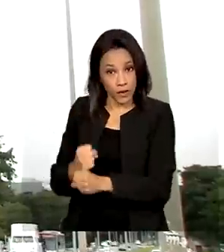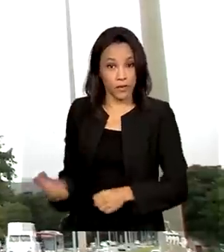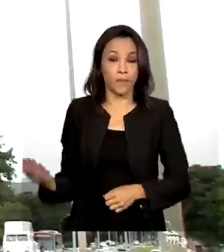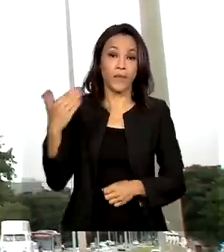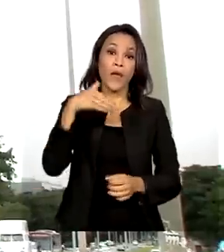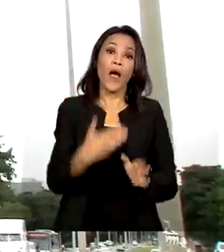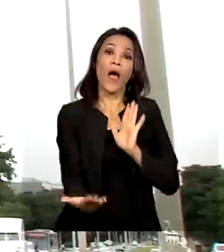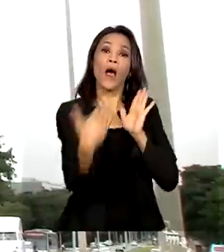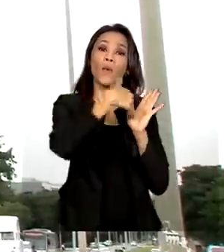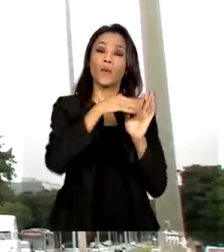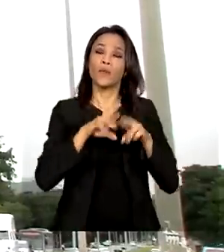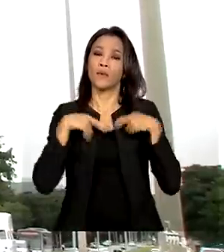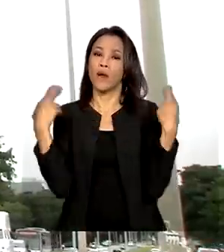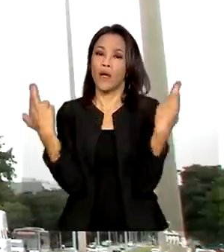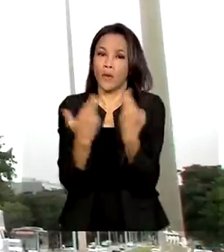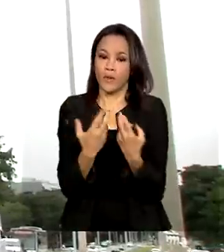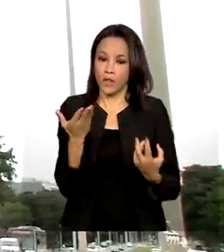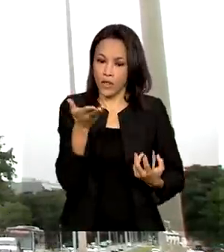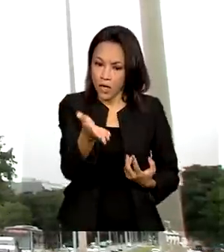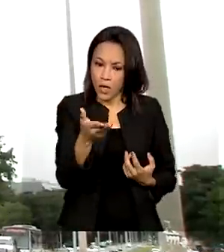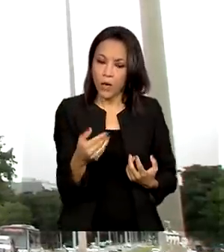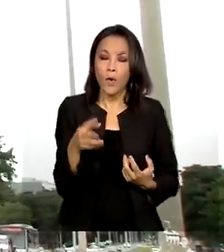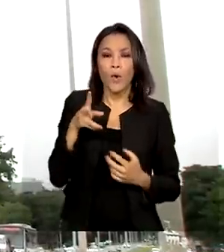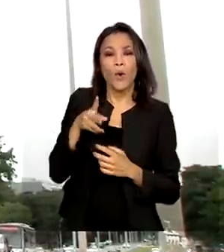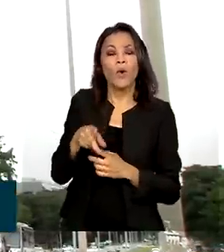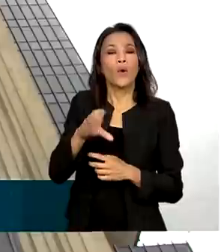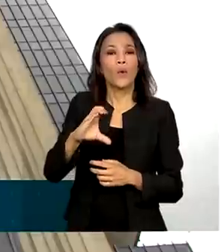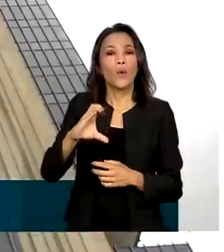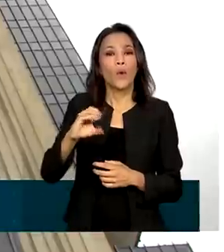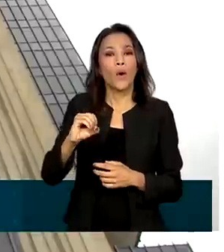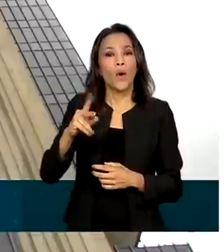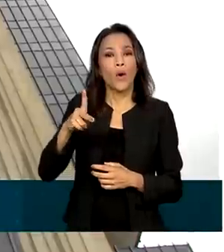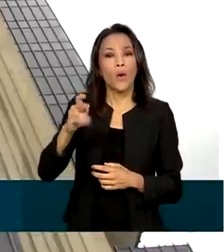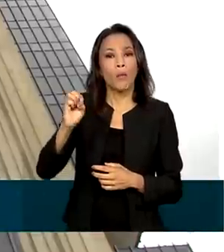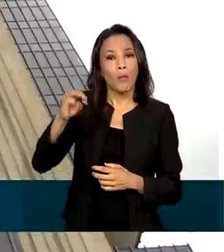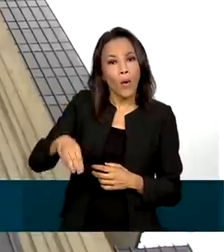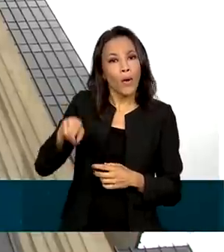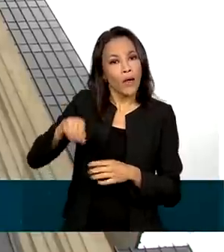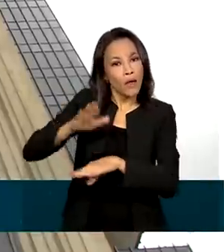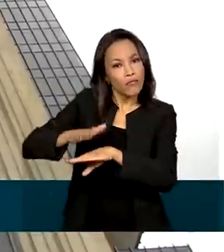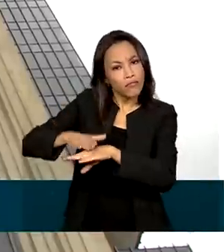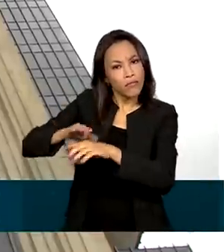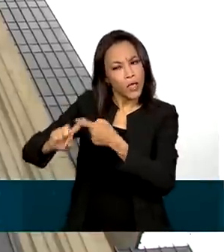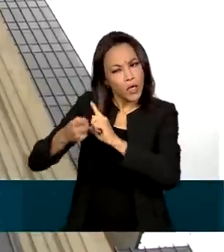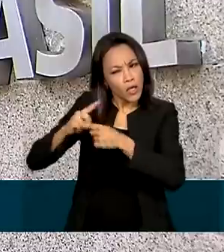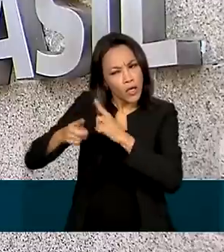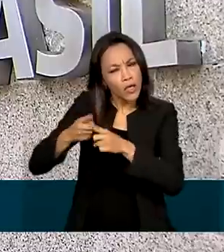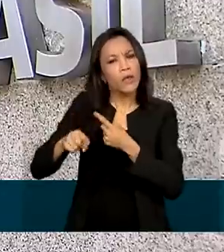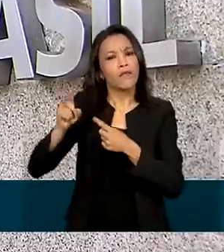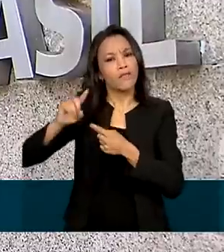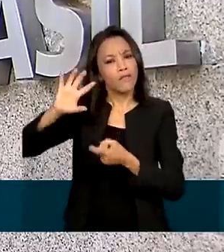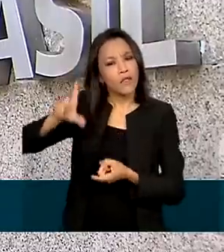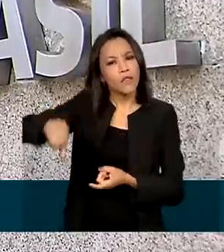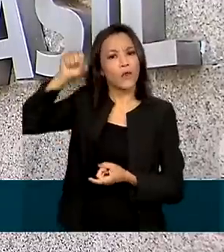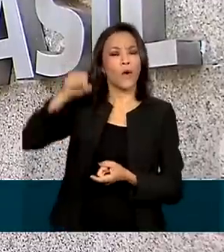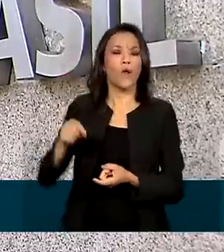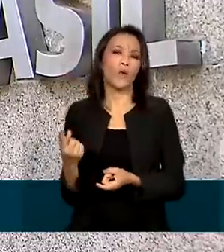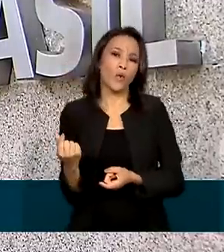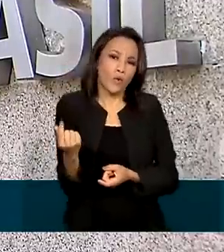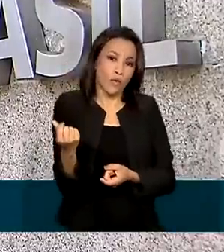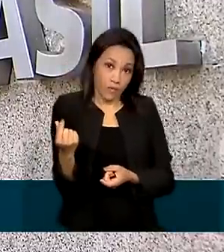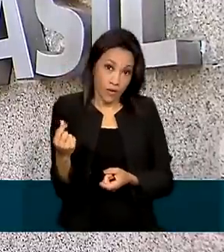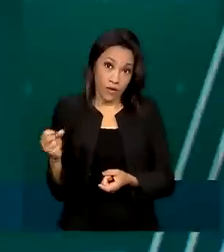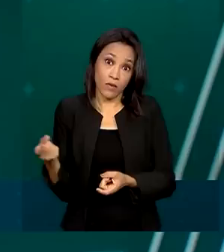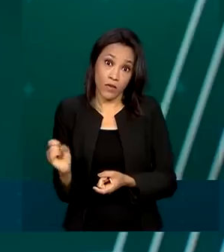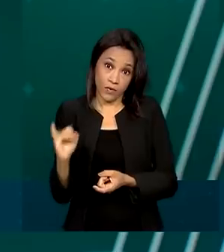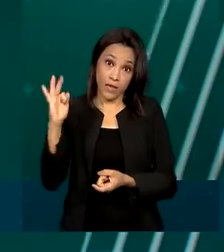reunião do Comitê de Política Monetária, o COPOM do Banco Central, que define a taxa, começa hoje e termina nesta quarta